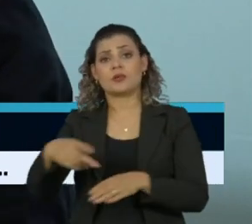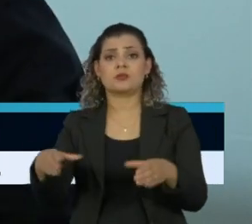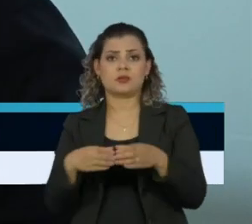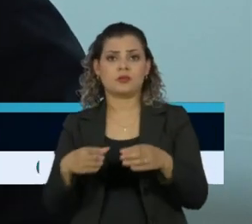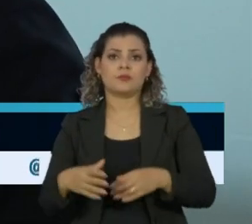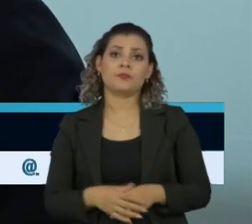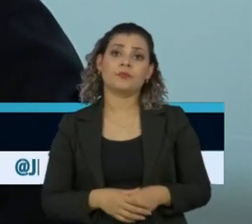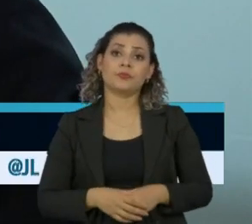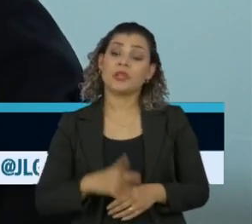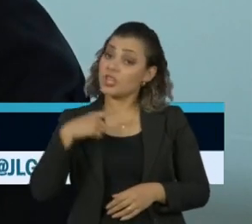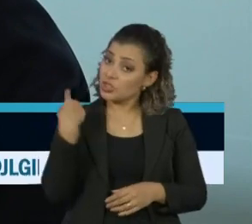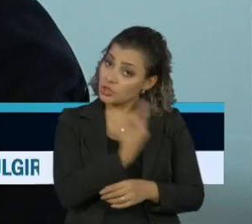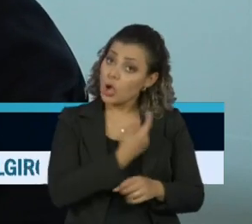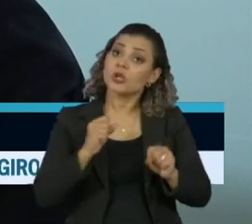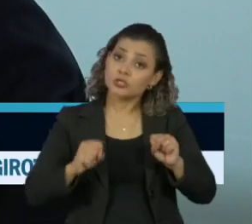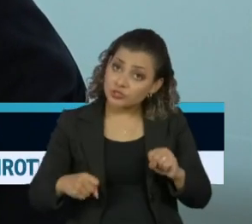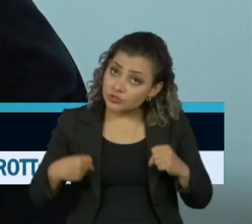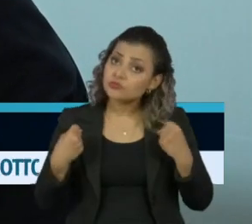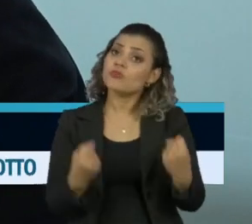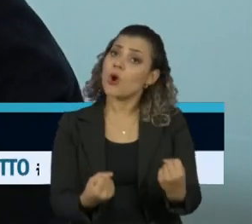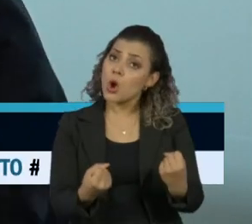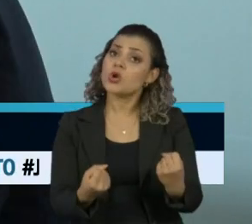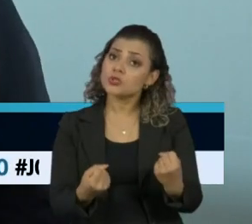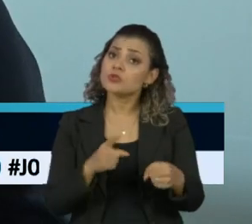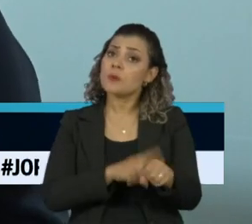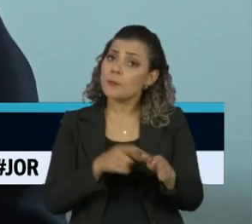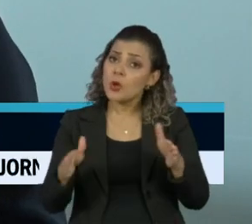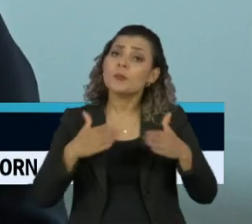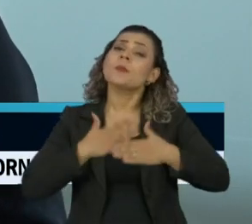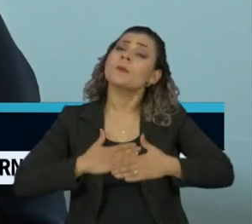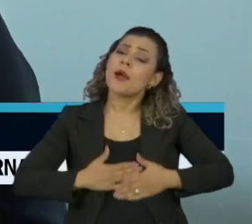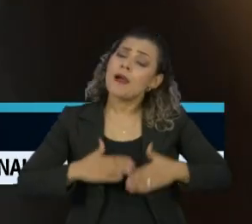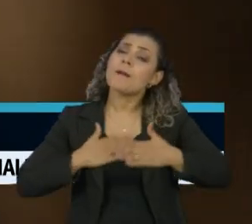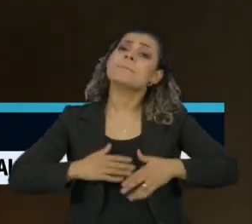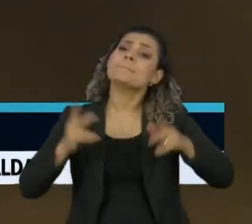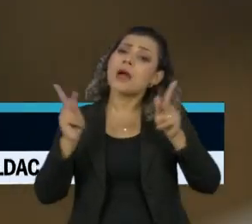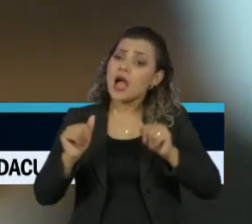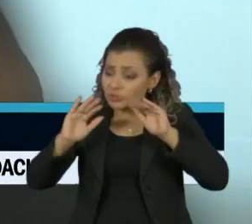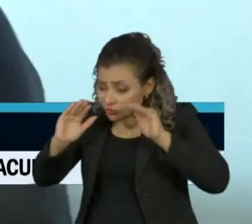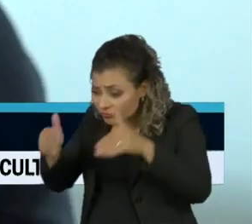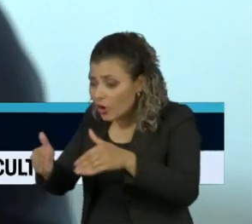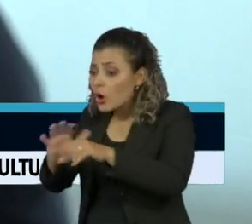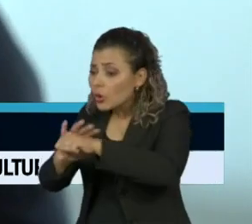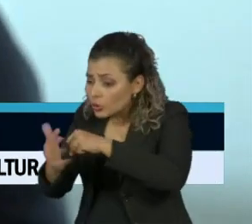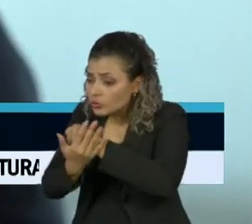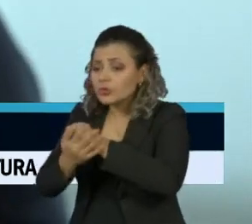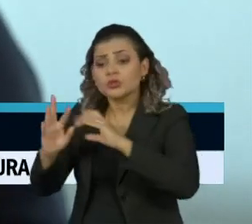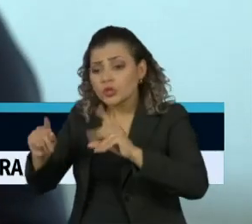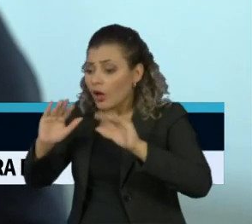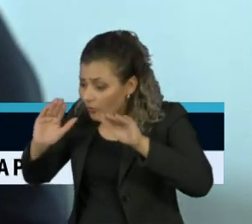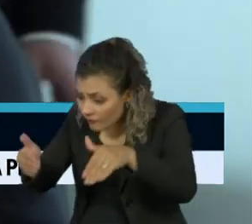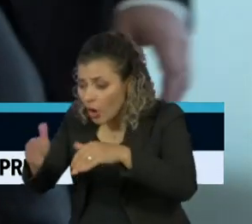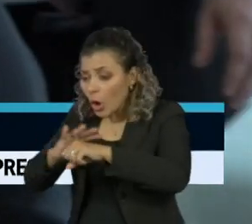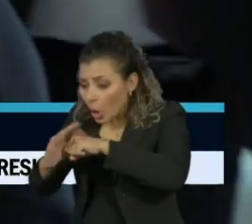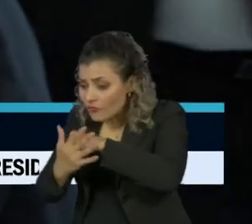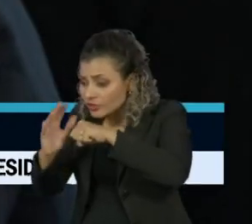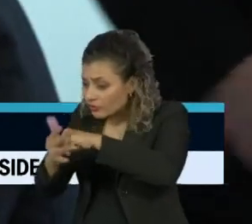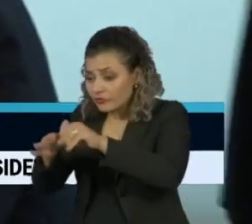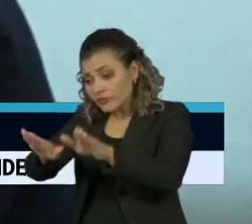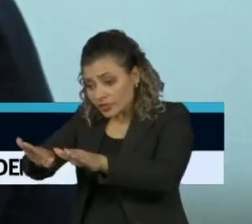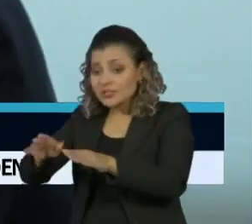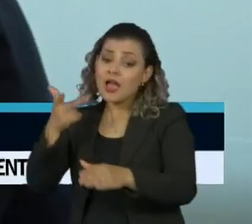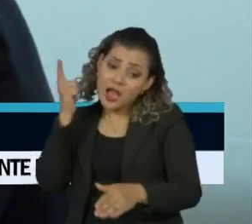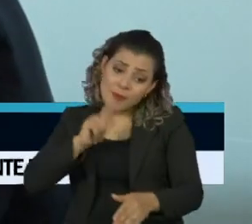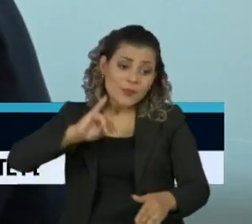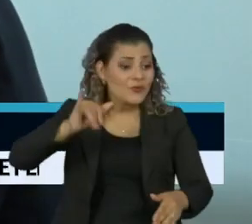O esforço nosso aqui é, quando estamos nesse momento de tranquilidade, no aspecto de cobertura de imprensa, porque só fala de Covid, e